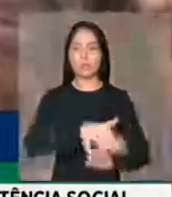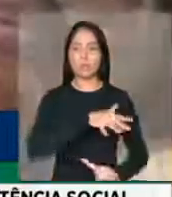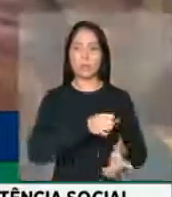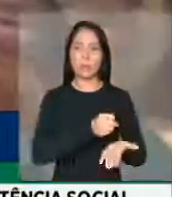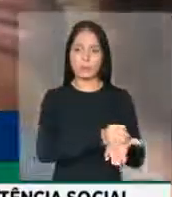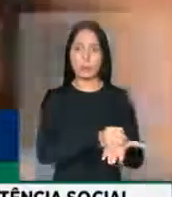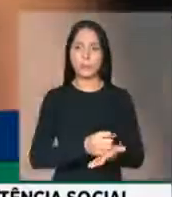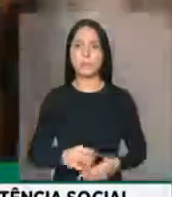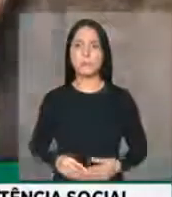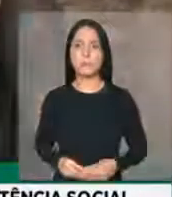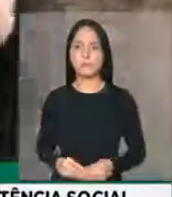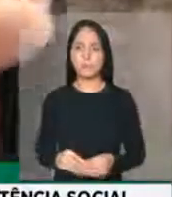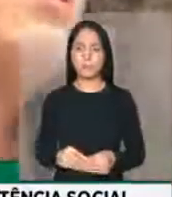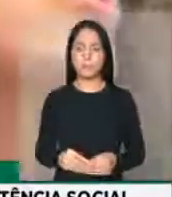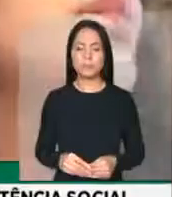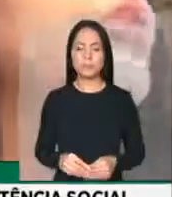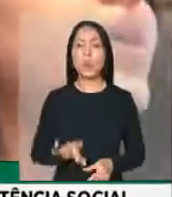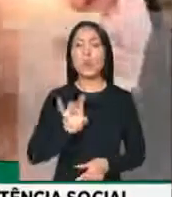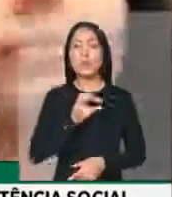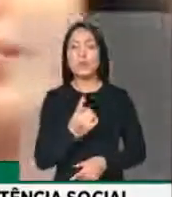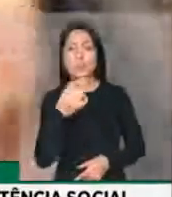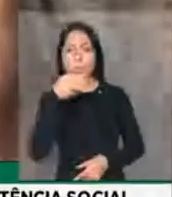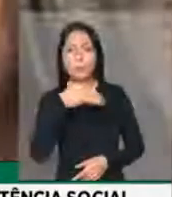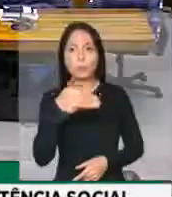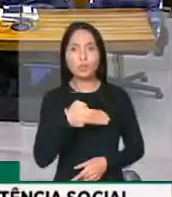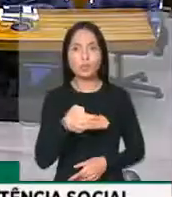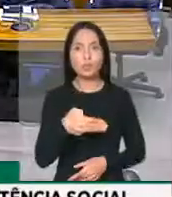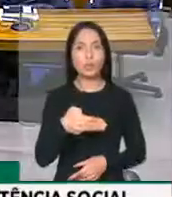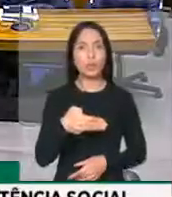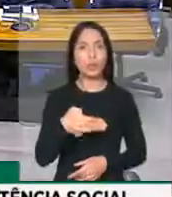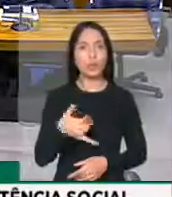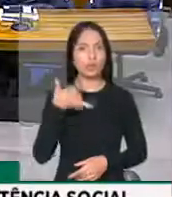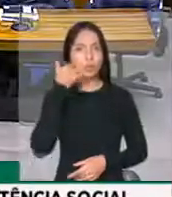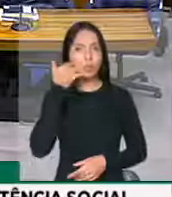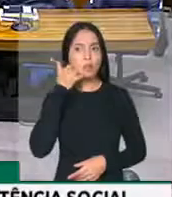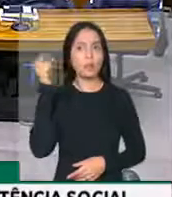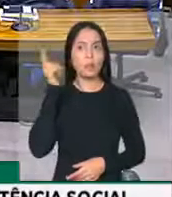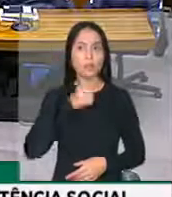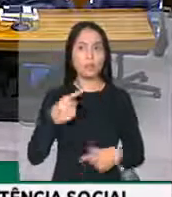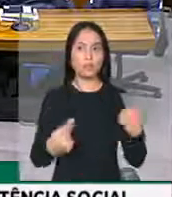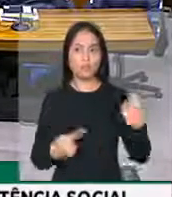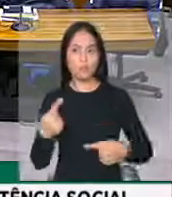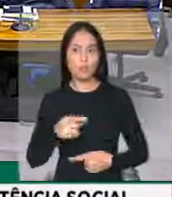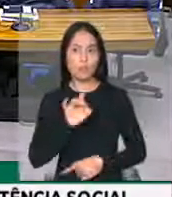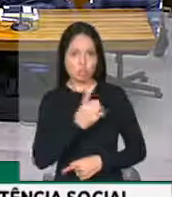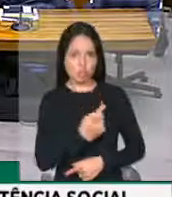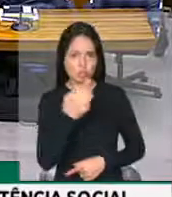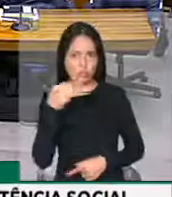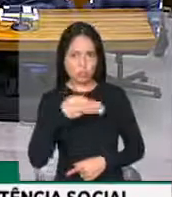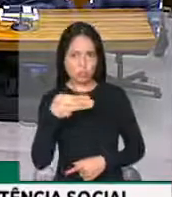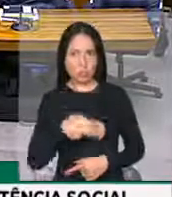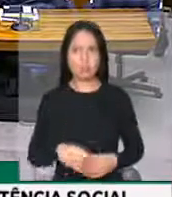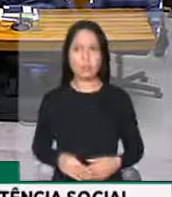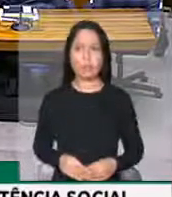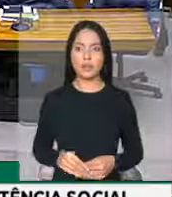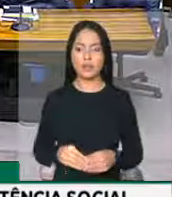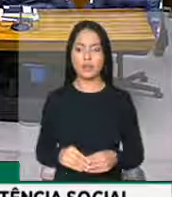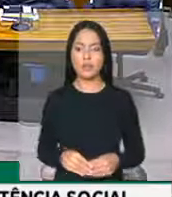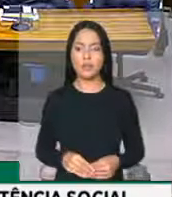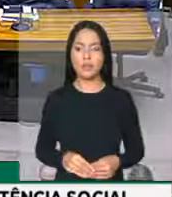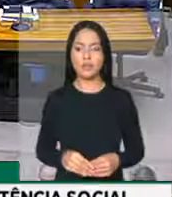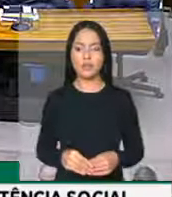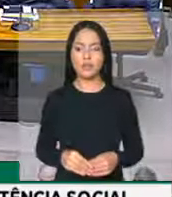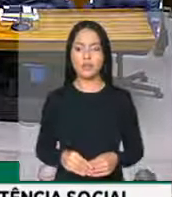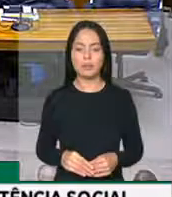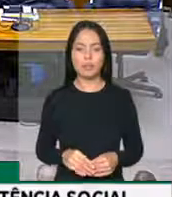no... Só um minutinho, brasileiro, a gente telefone. Porque eu consigo discutir isso, ótimo, a pega isso aqui outro. Já com a